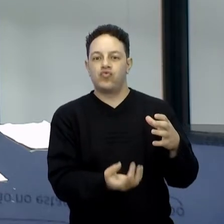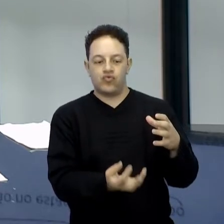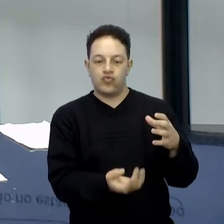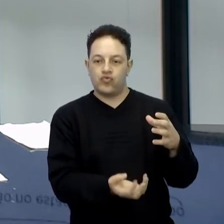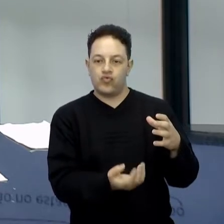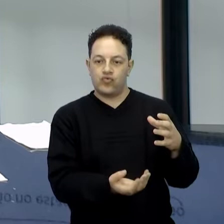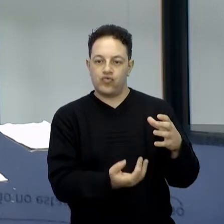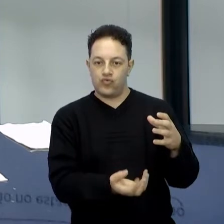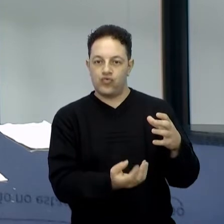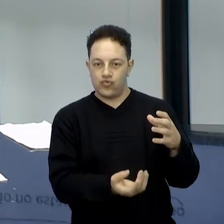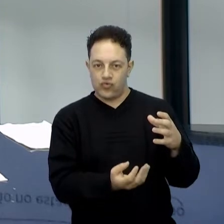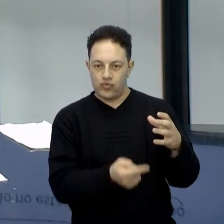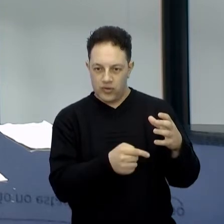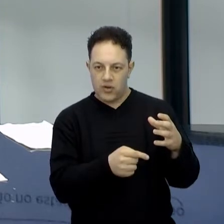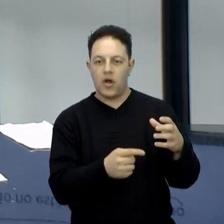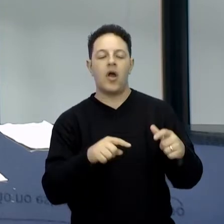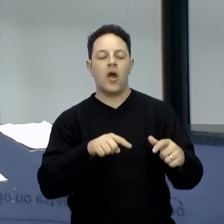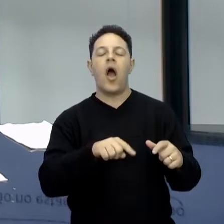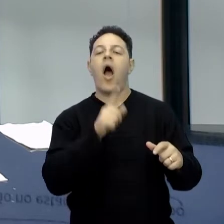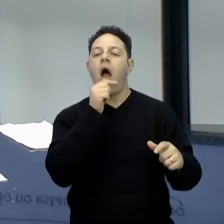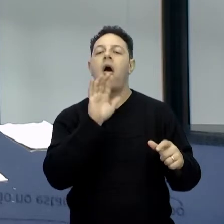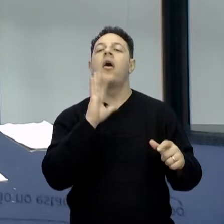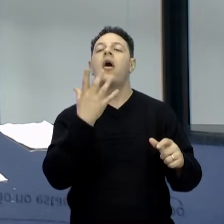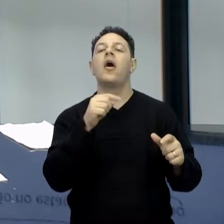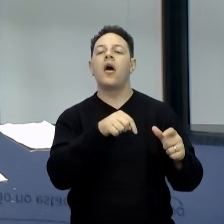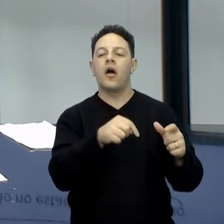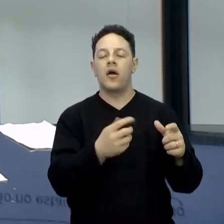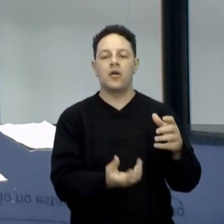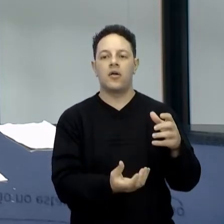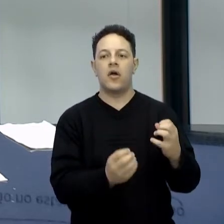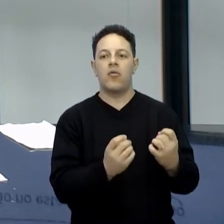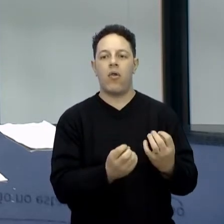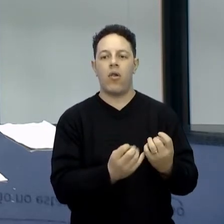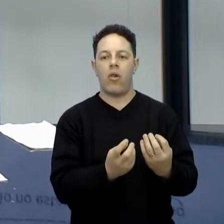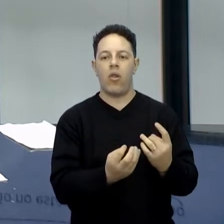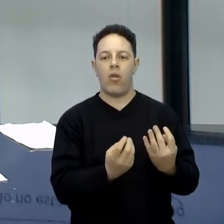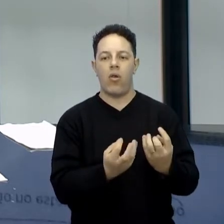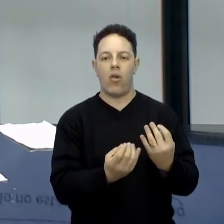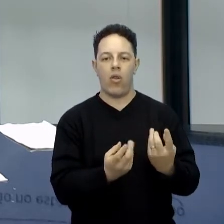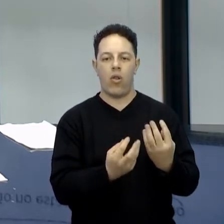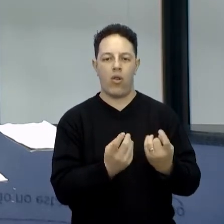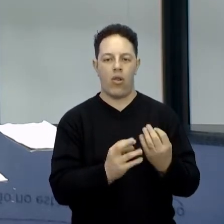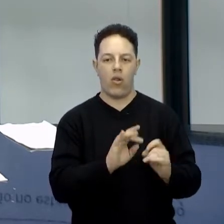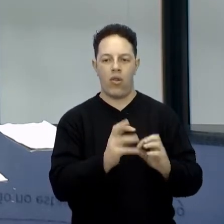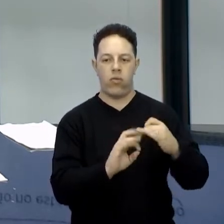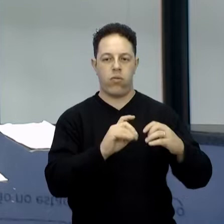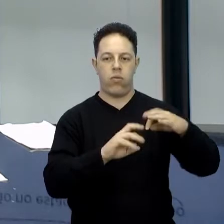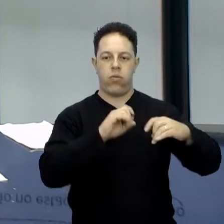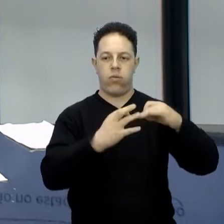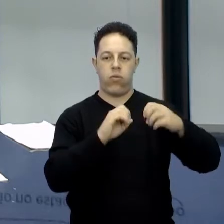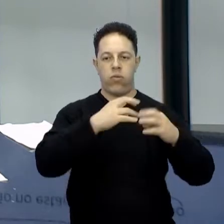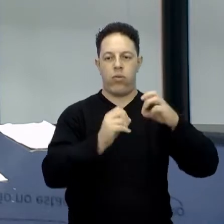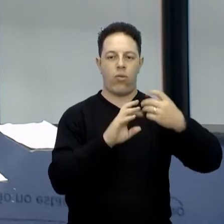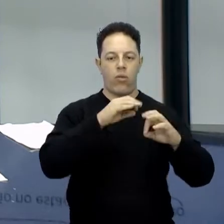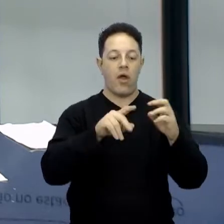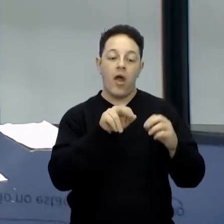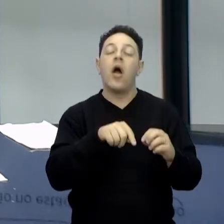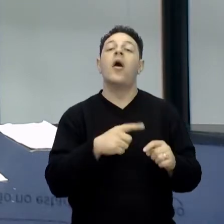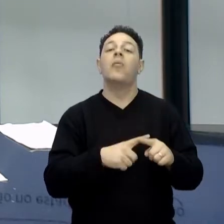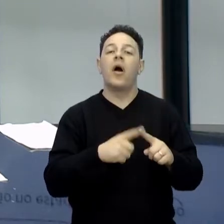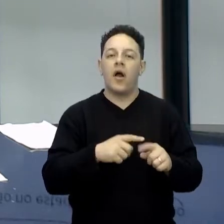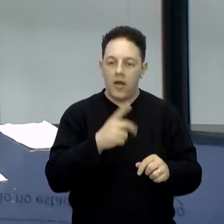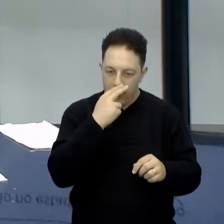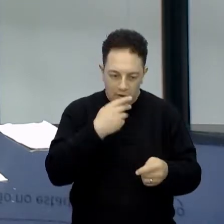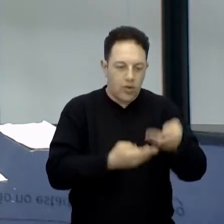aquele líquido, a água começa a ferver e ela começa a subir. Então, ela vai trocando e